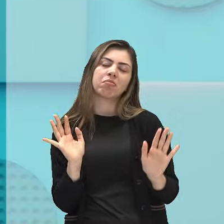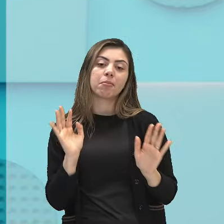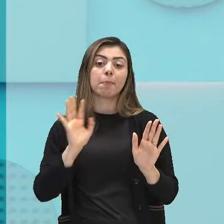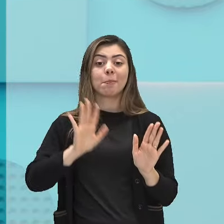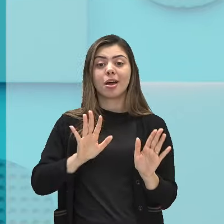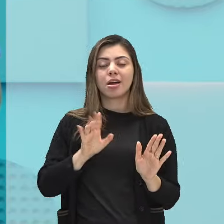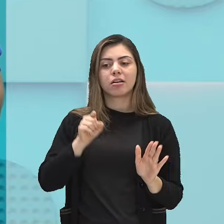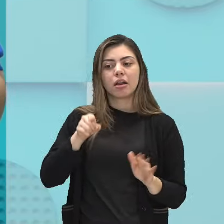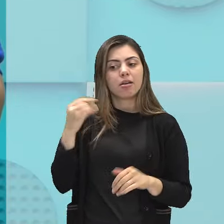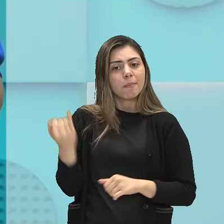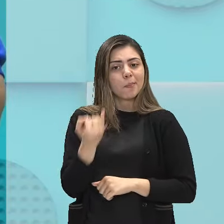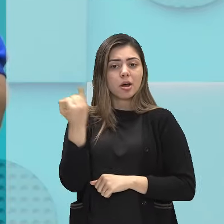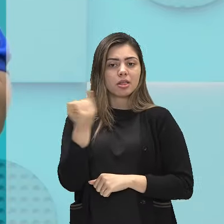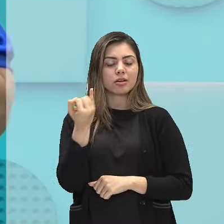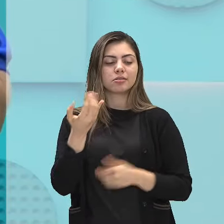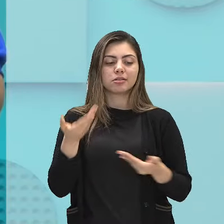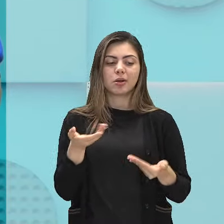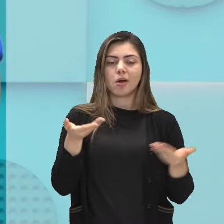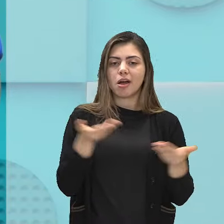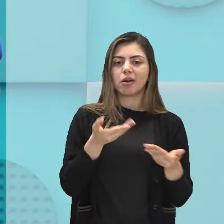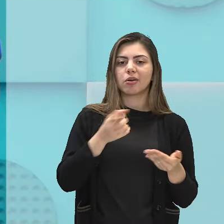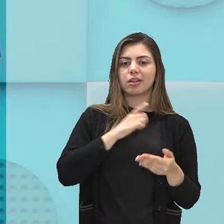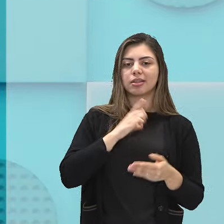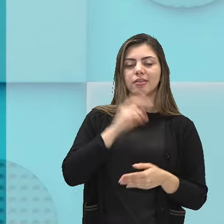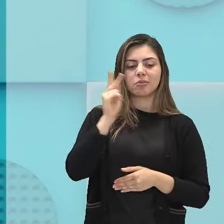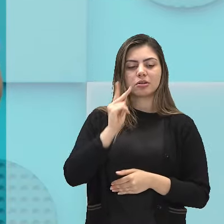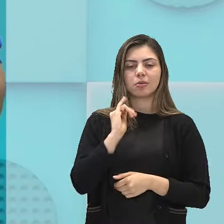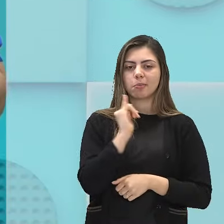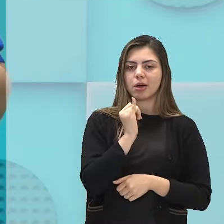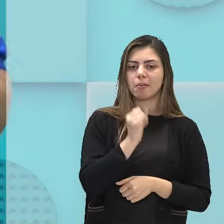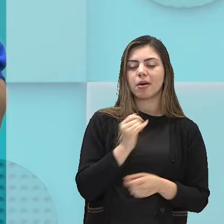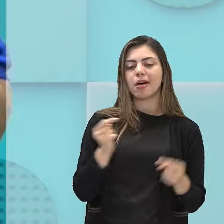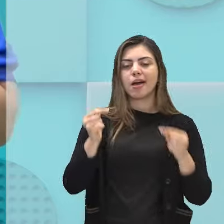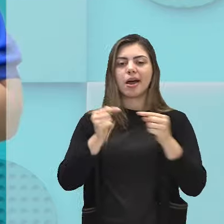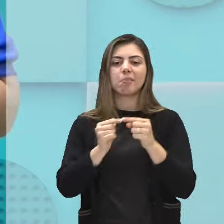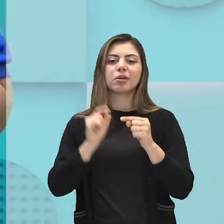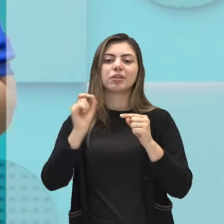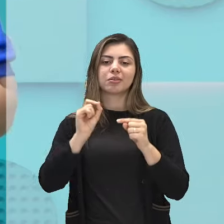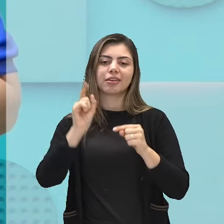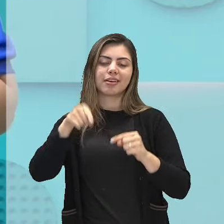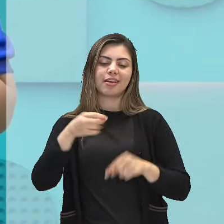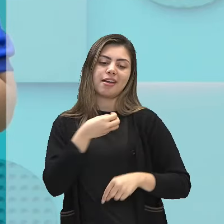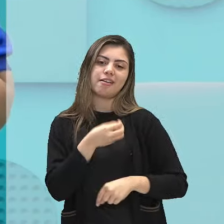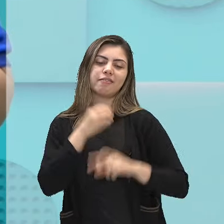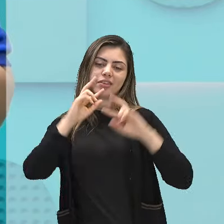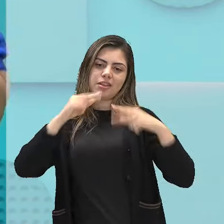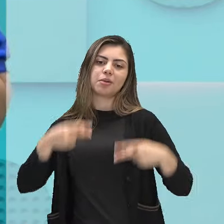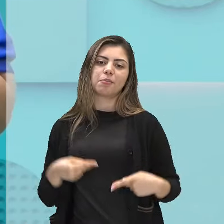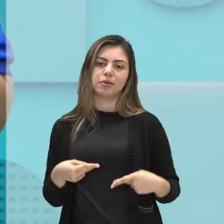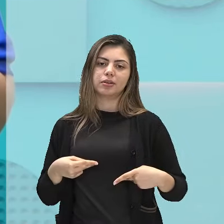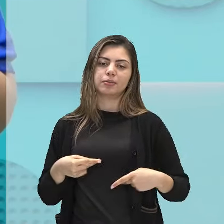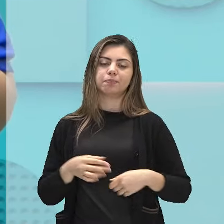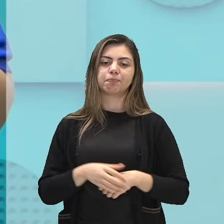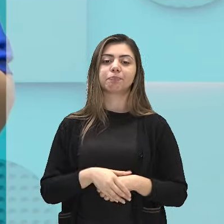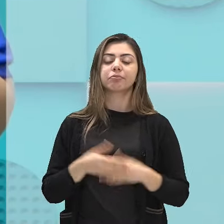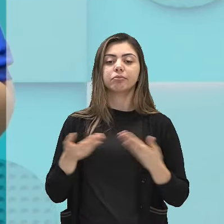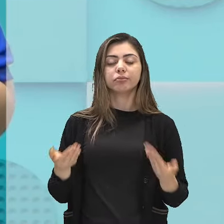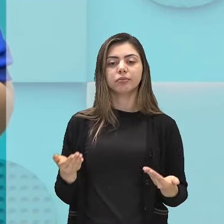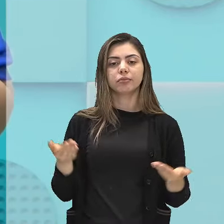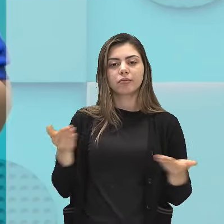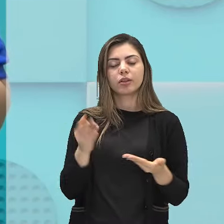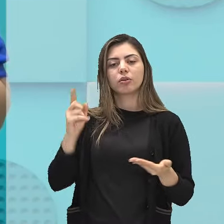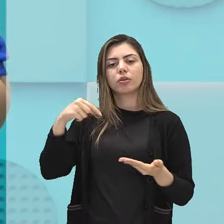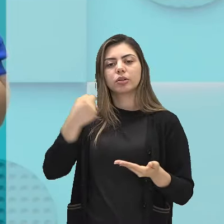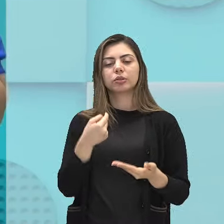esse conto, ele vem trazendo essa questão da existência humana. Aqui nós vamos